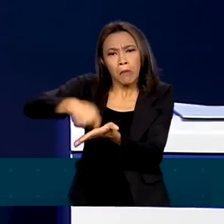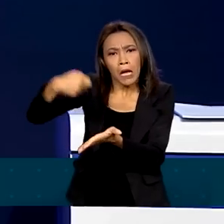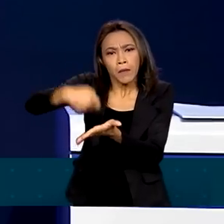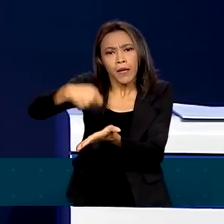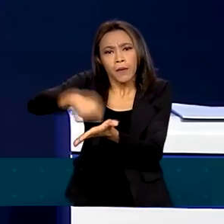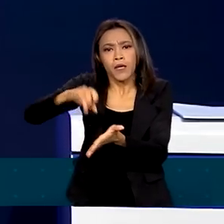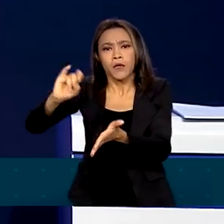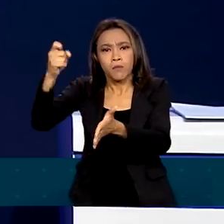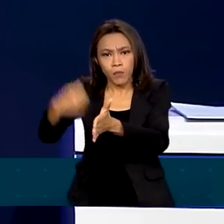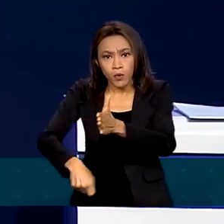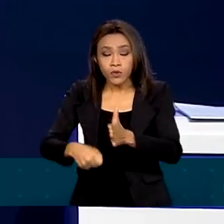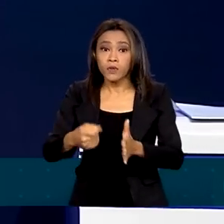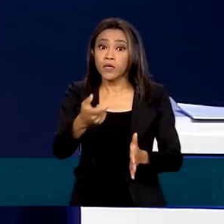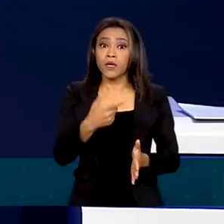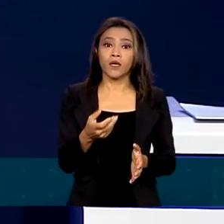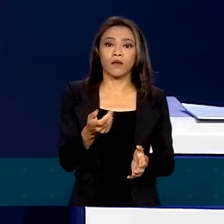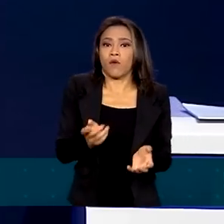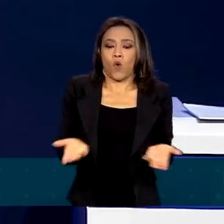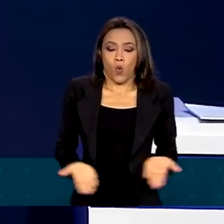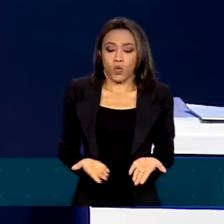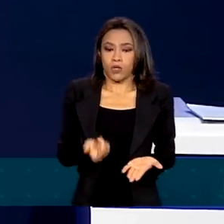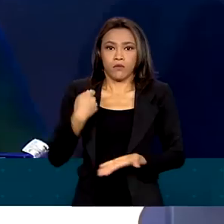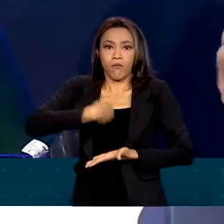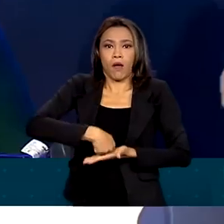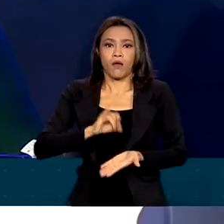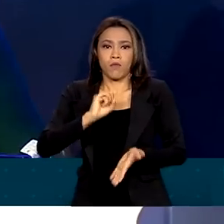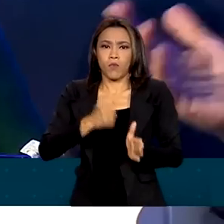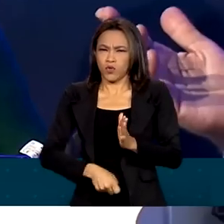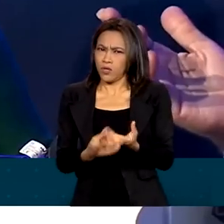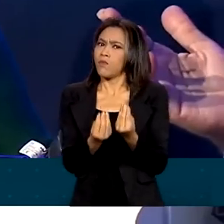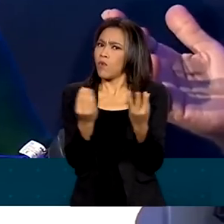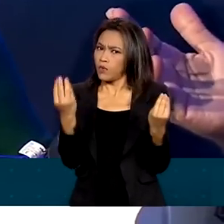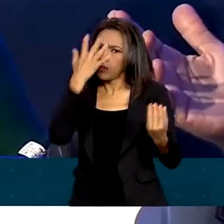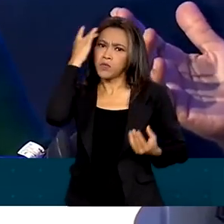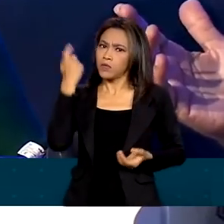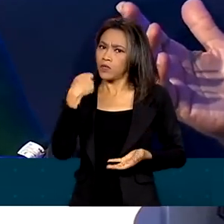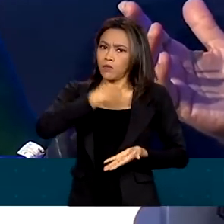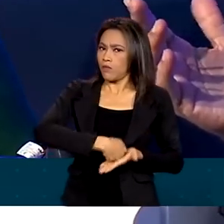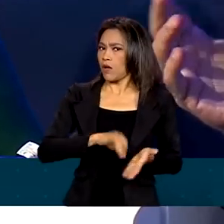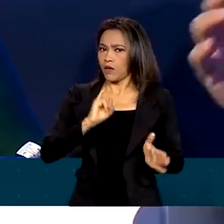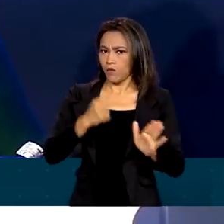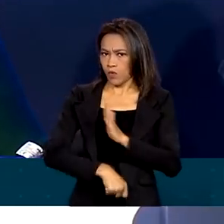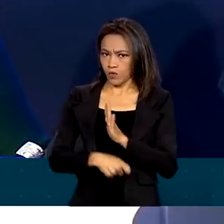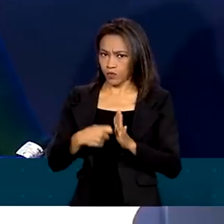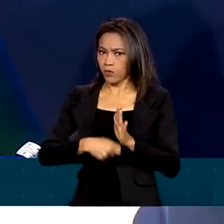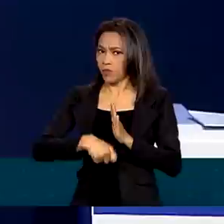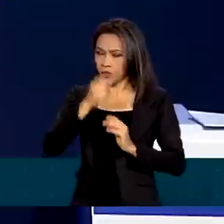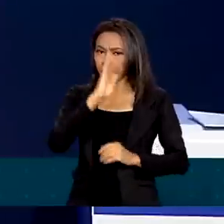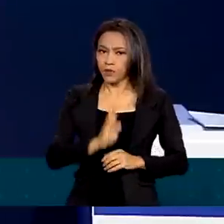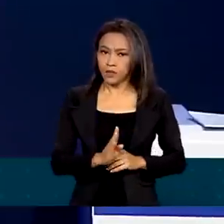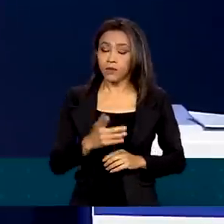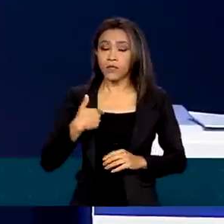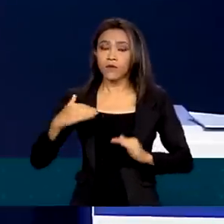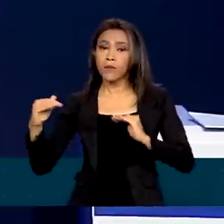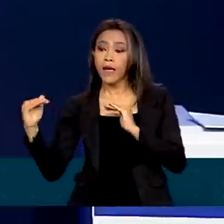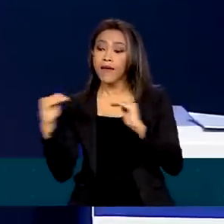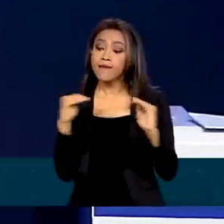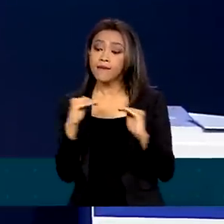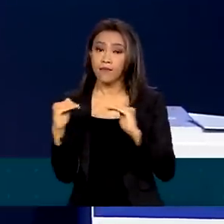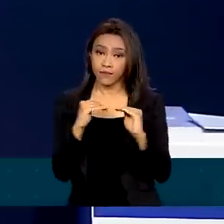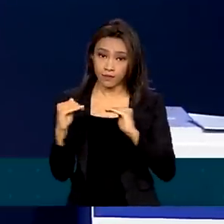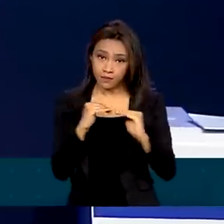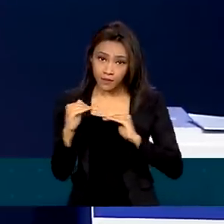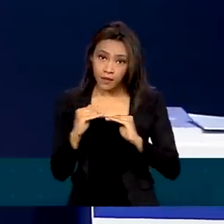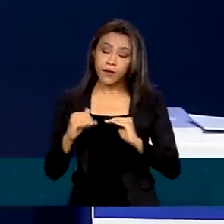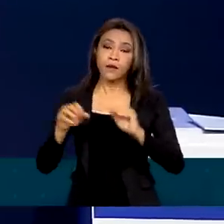e para onerar quem hoje não paga imposto. Muita gente no Brasil hoje que não paga imposto. Então nós vamos reequilibrar o sistema